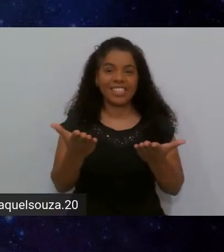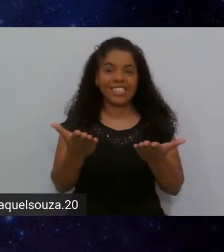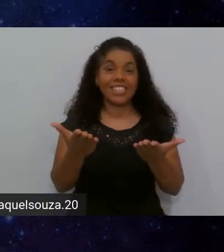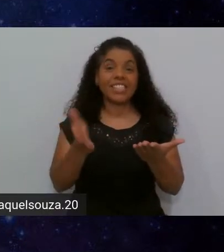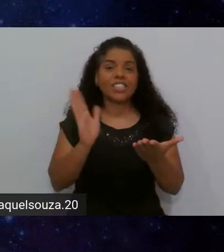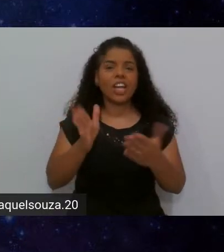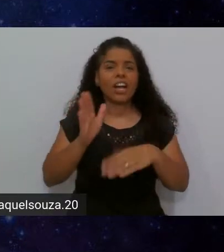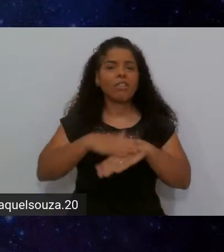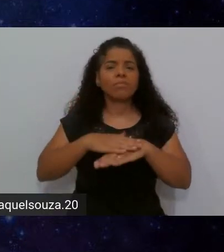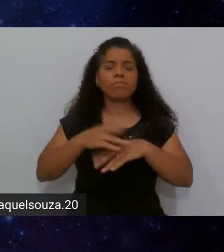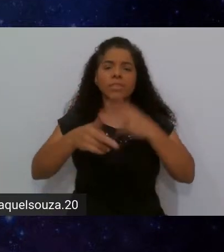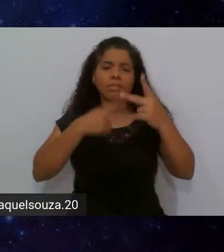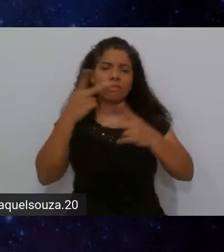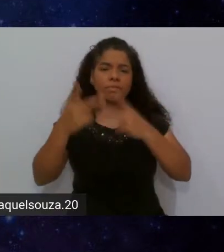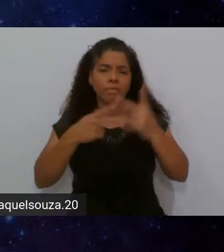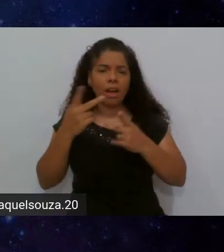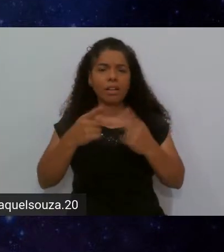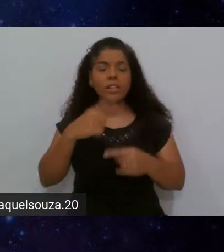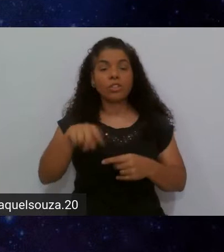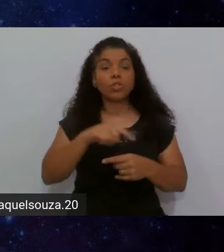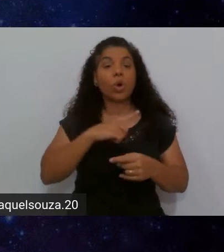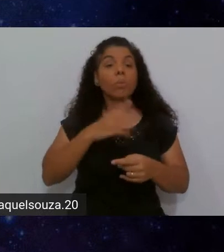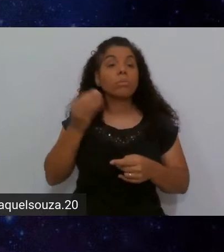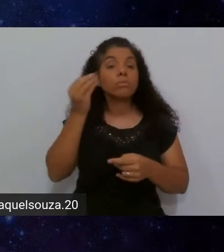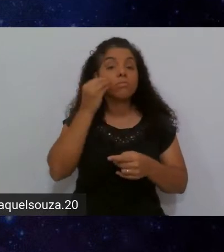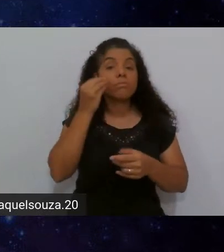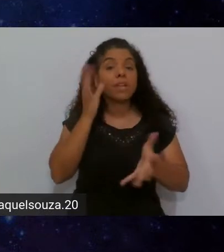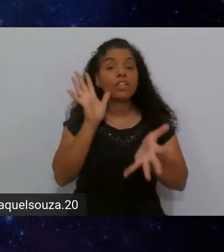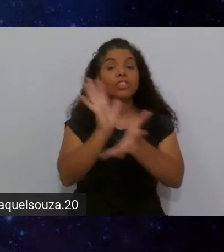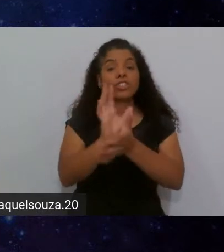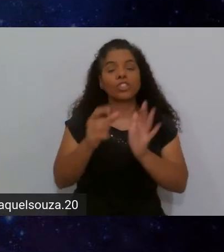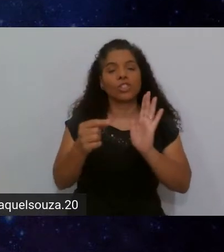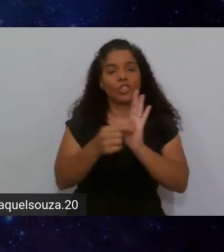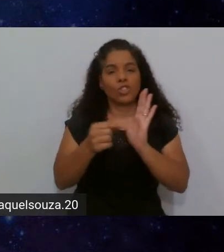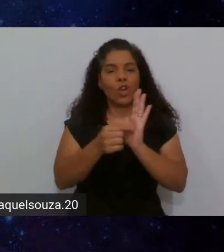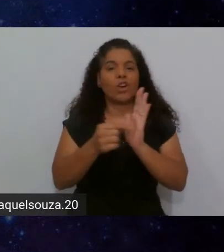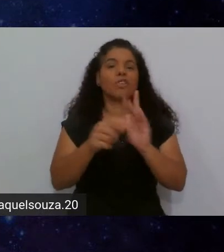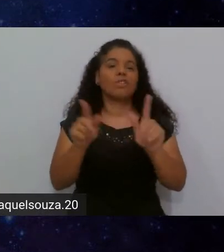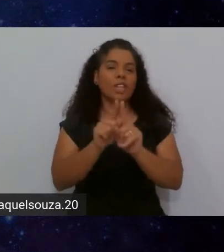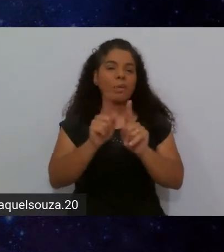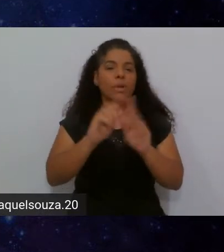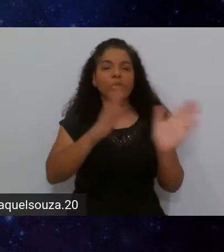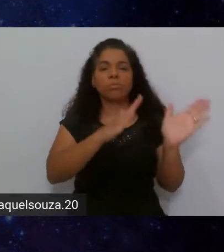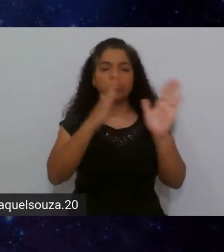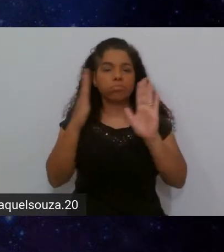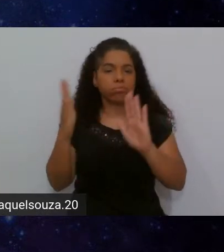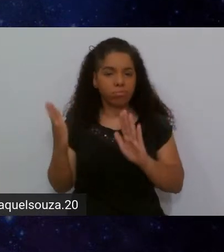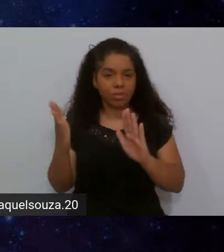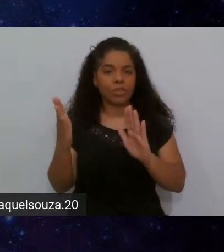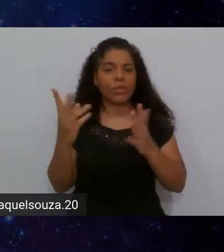falando aqui sobre testes de software também, né, ou durante o evento.